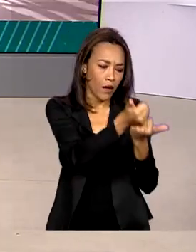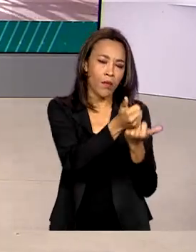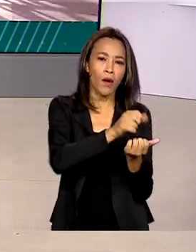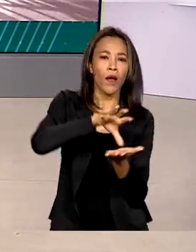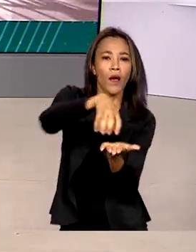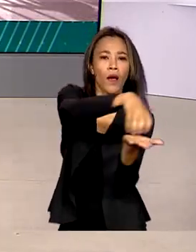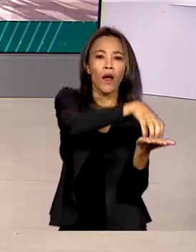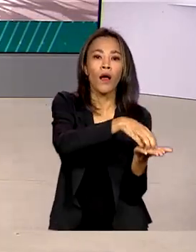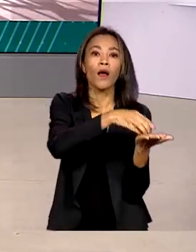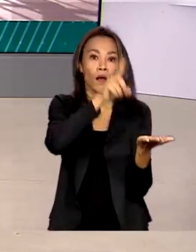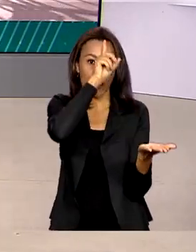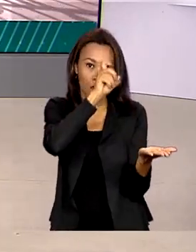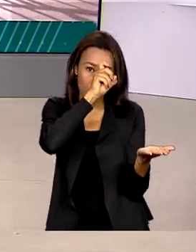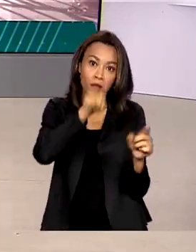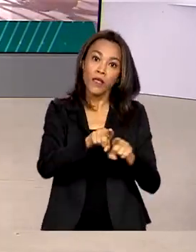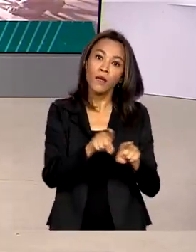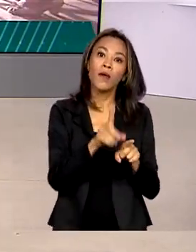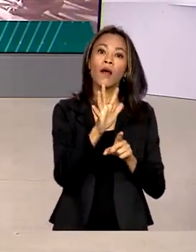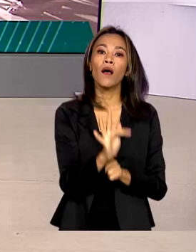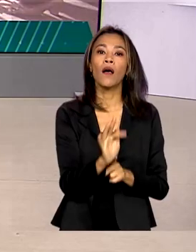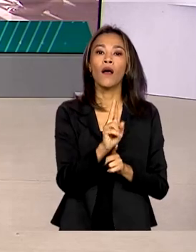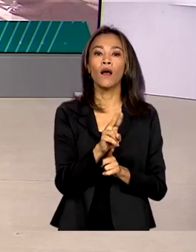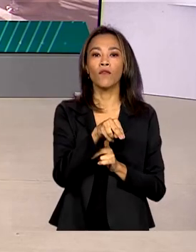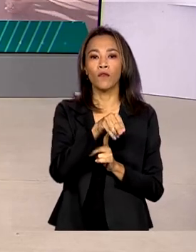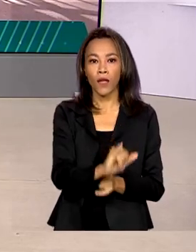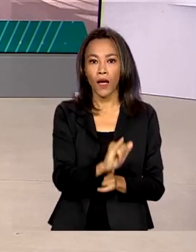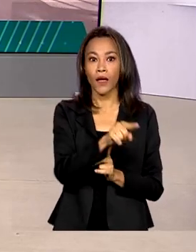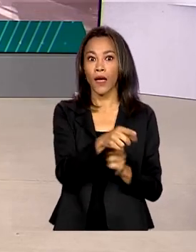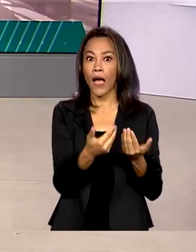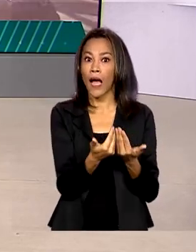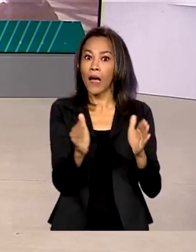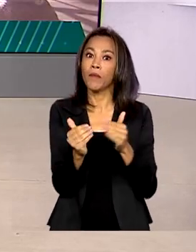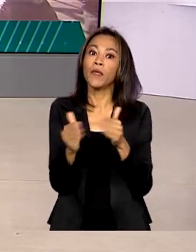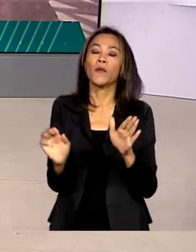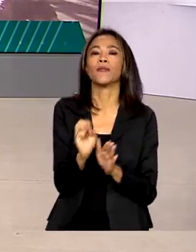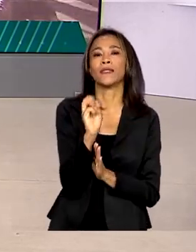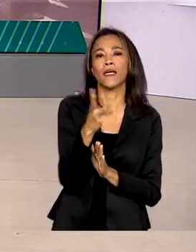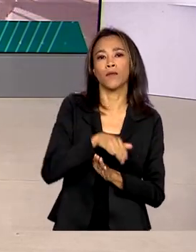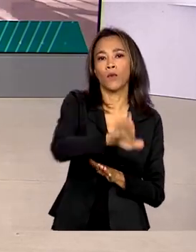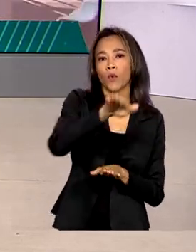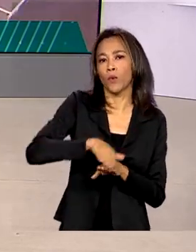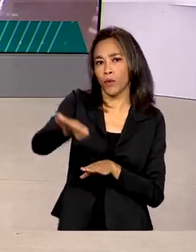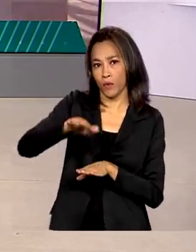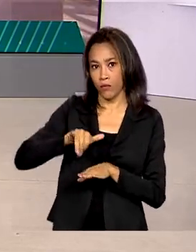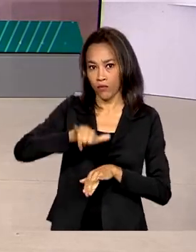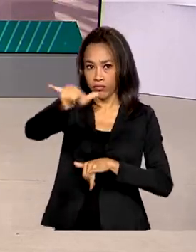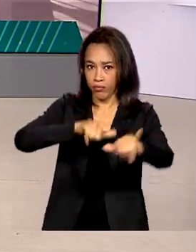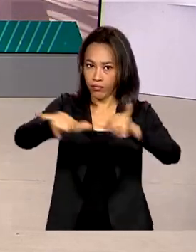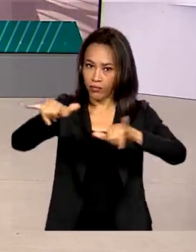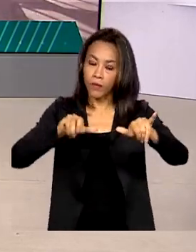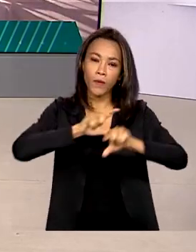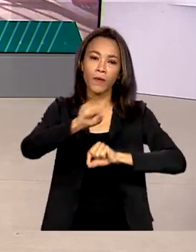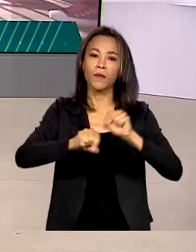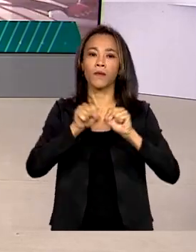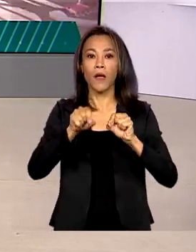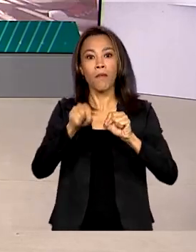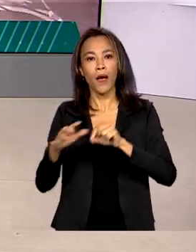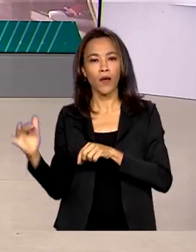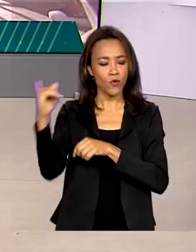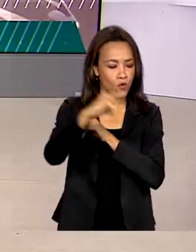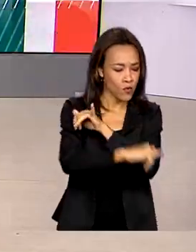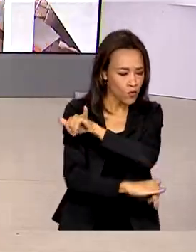postos de saúde na região. A FAB reabriu três corredores de voo até a próxima segunda-feira para permitir a saída